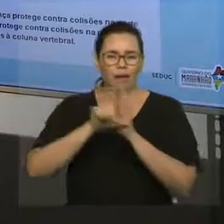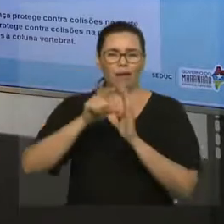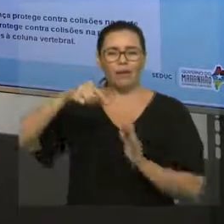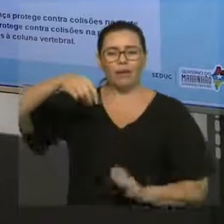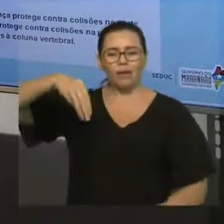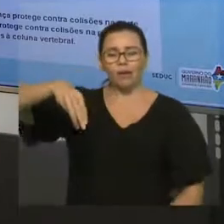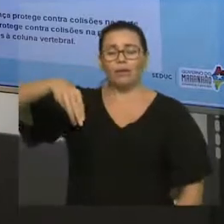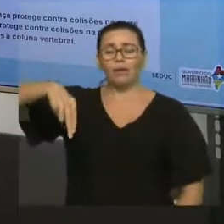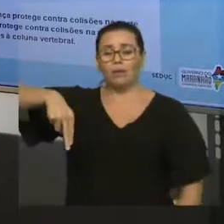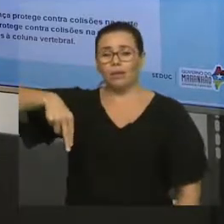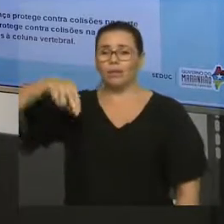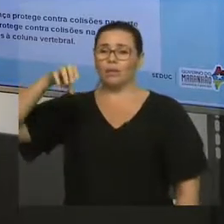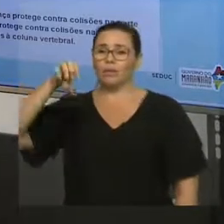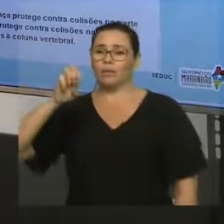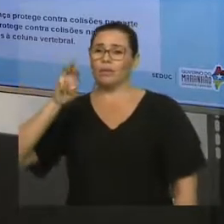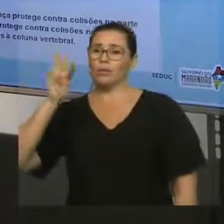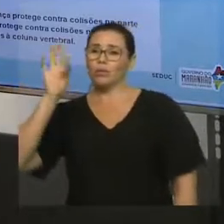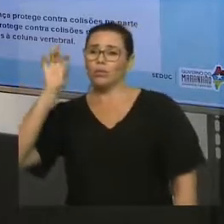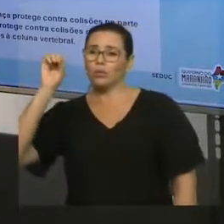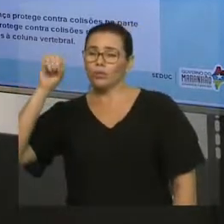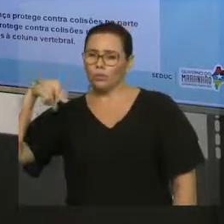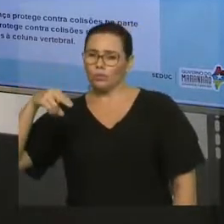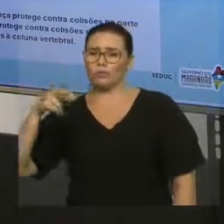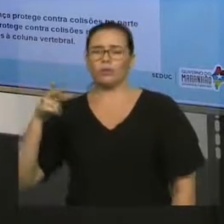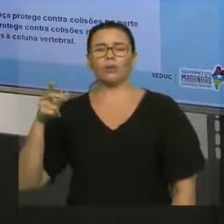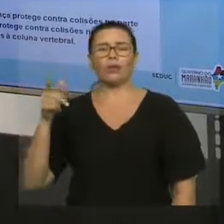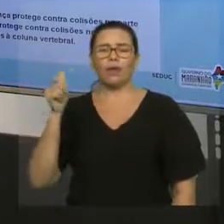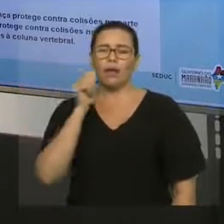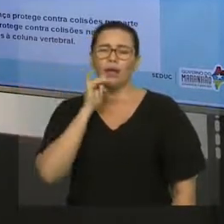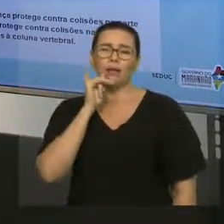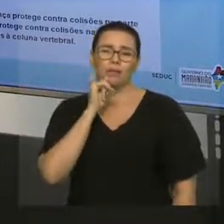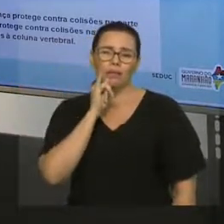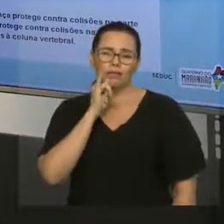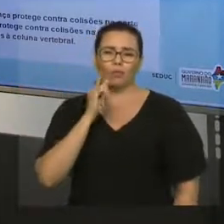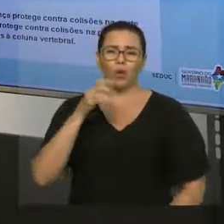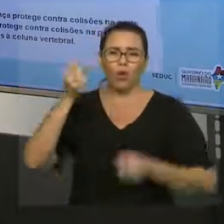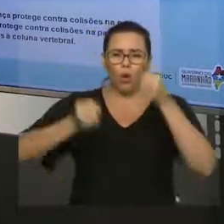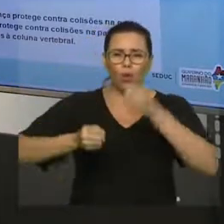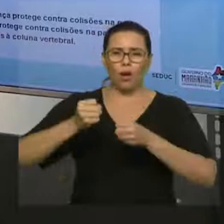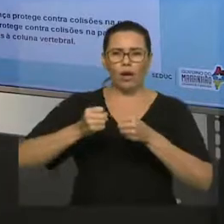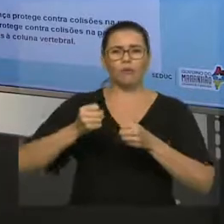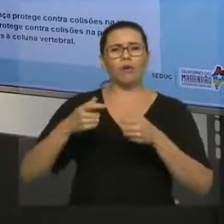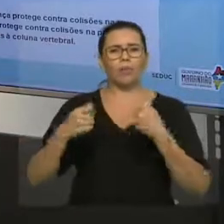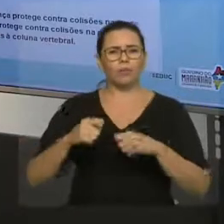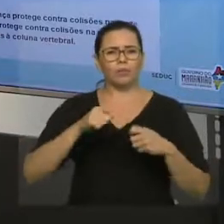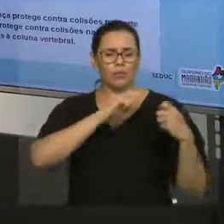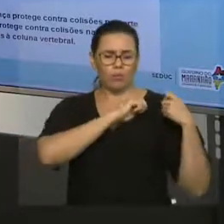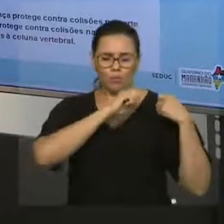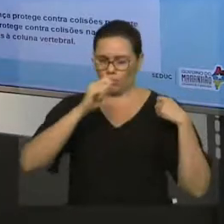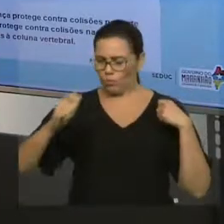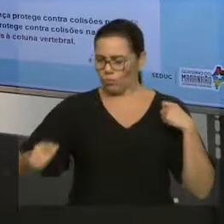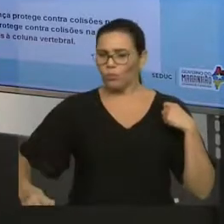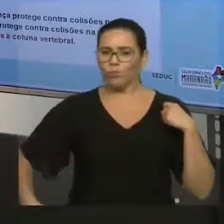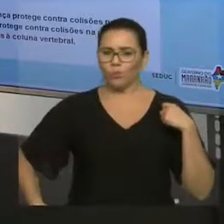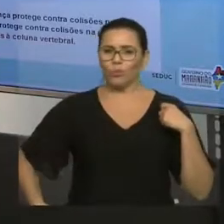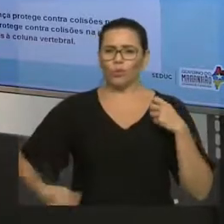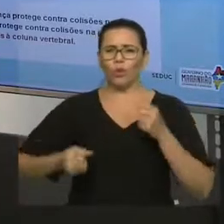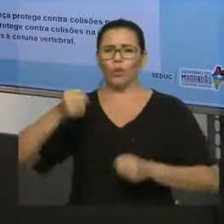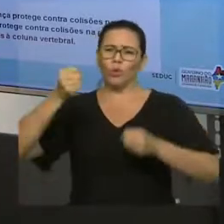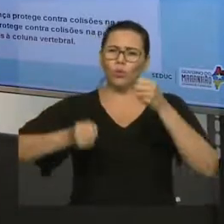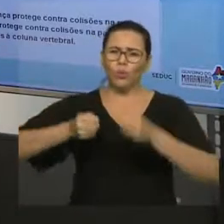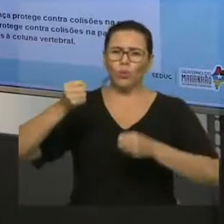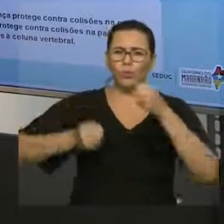Então, por que eu uso o cinto de segurança? Então, vamos supor, eu estou aqui dirigindo, eu estou aqui no meu carro, estou a